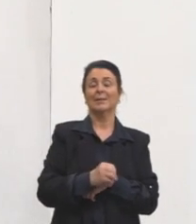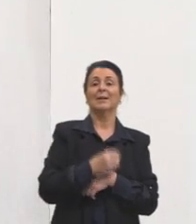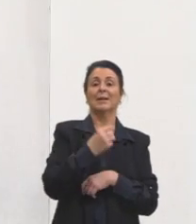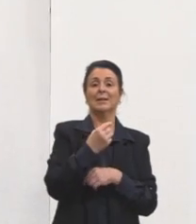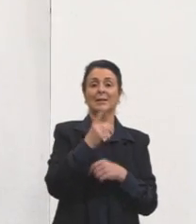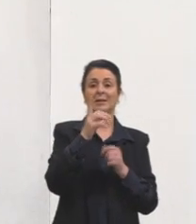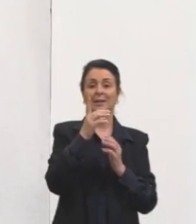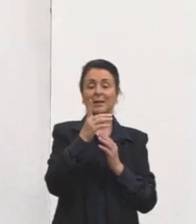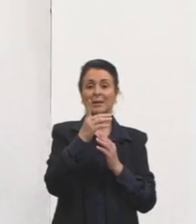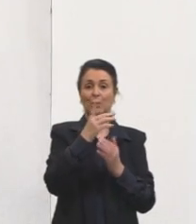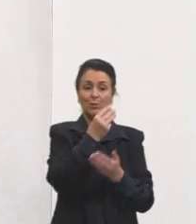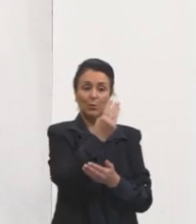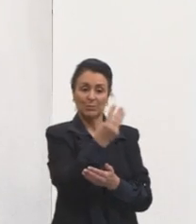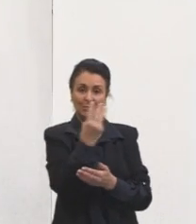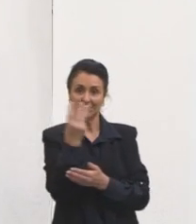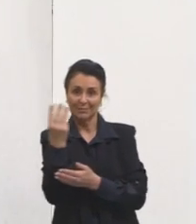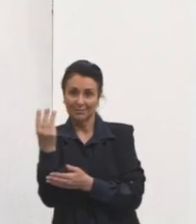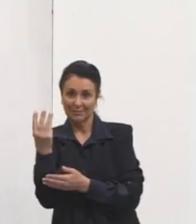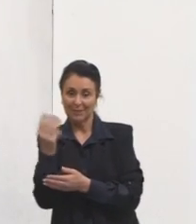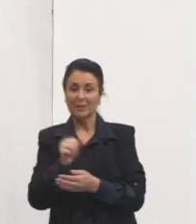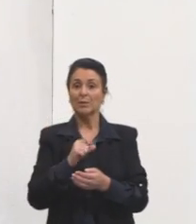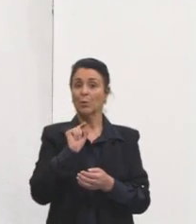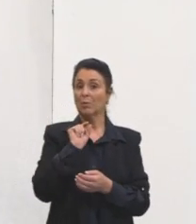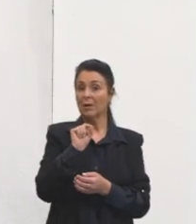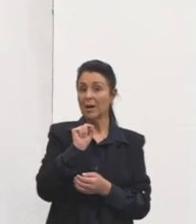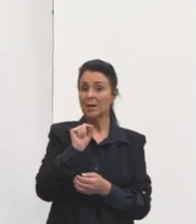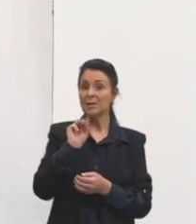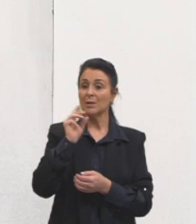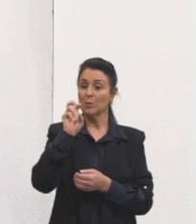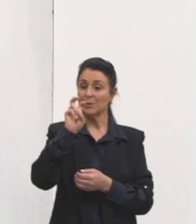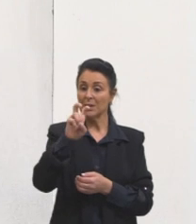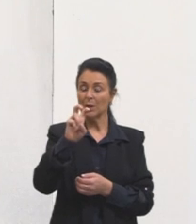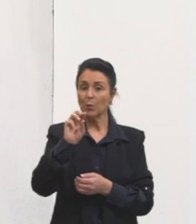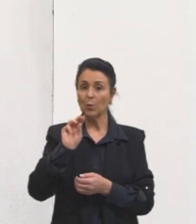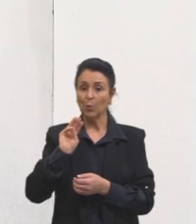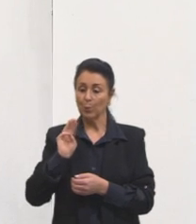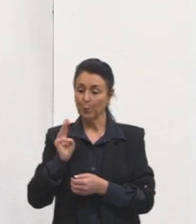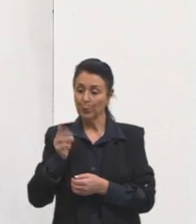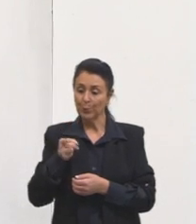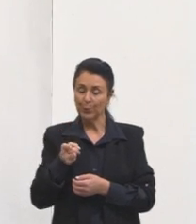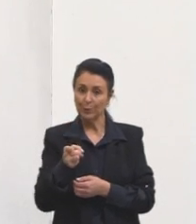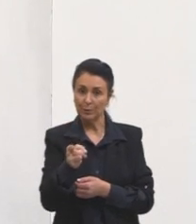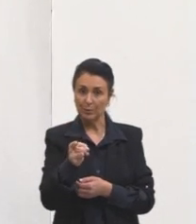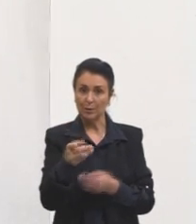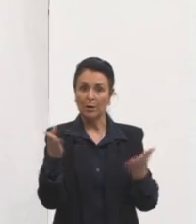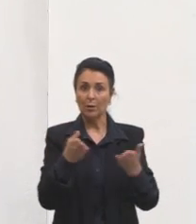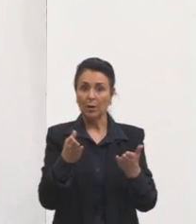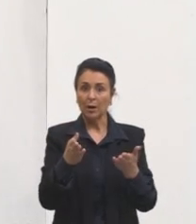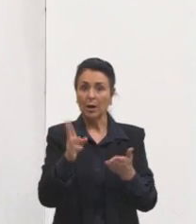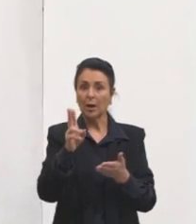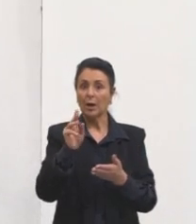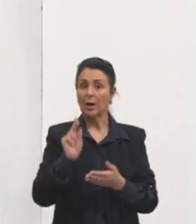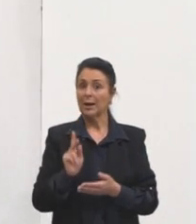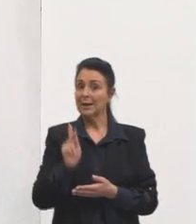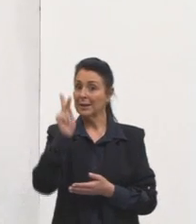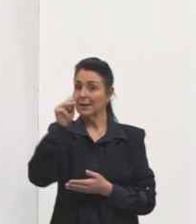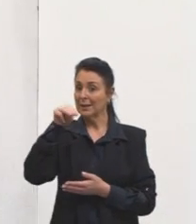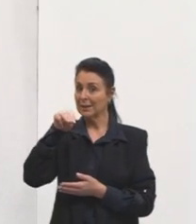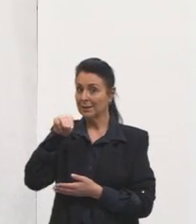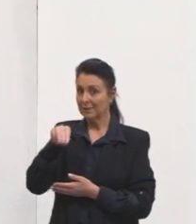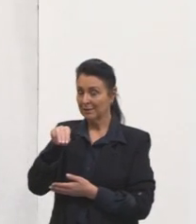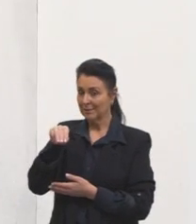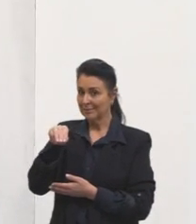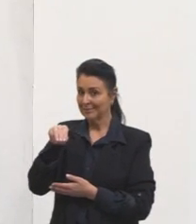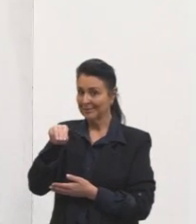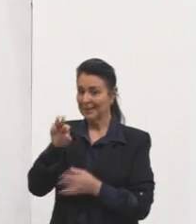Então, aqui a gente fechou 5 bilhões. E quilômetros, né? O é o quilômetro? K, M. Então, a gente precisa